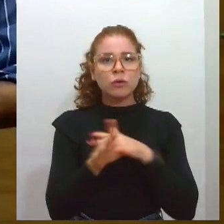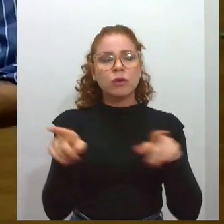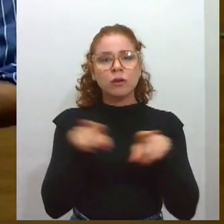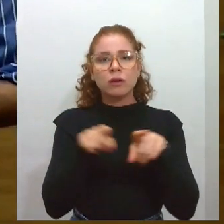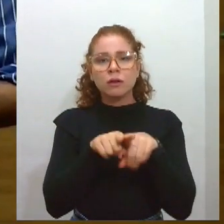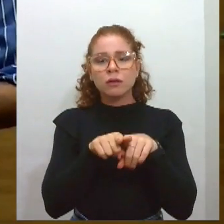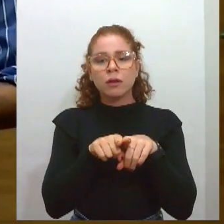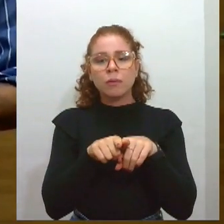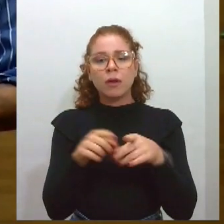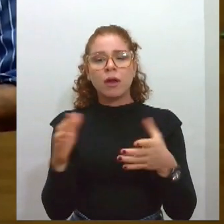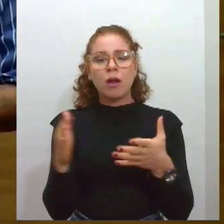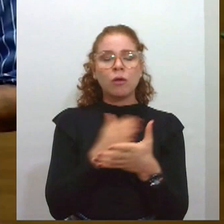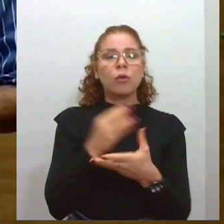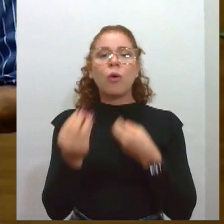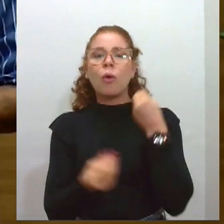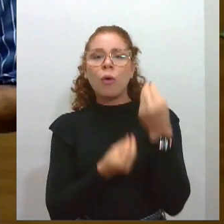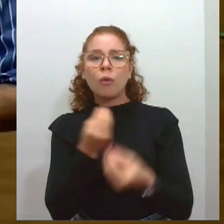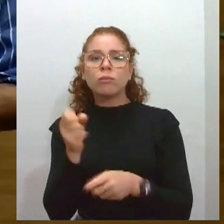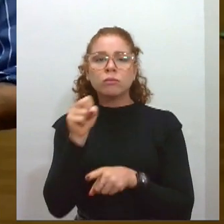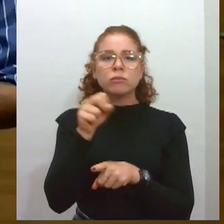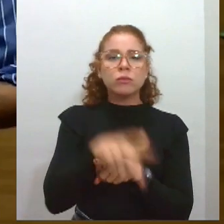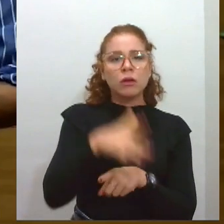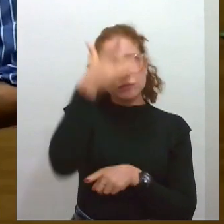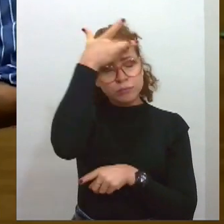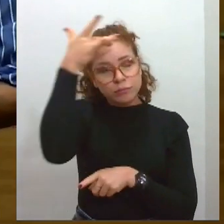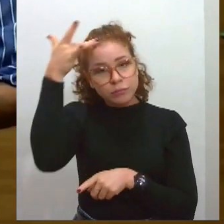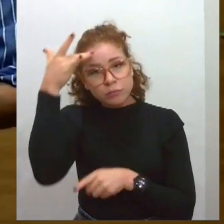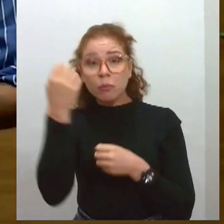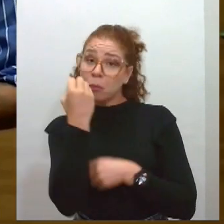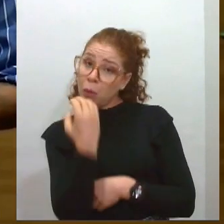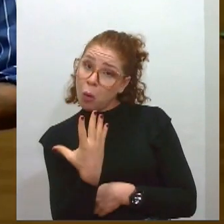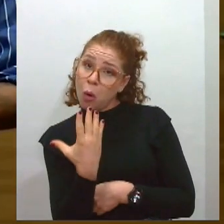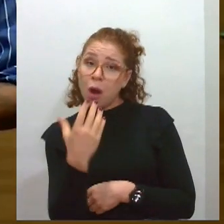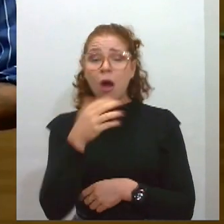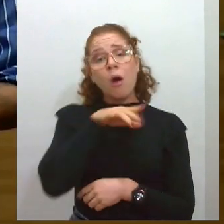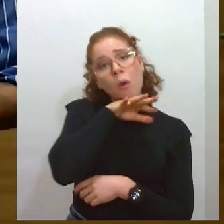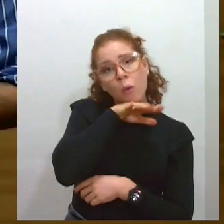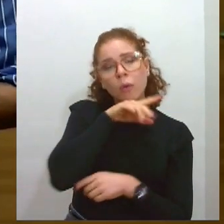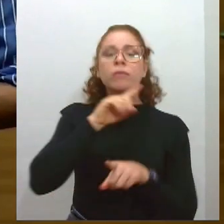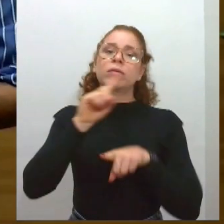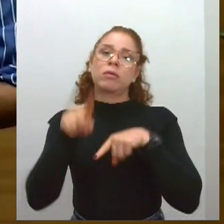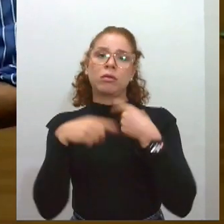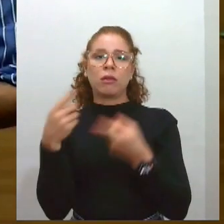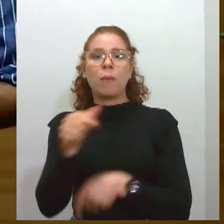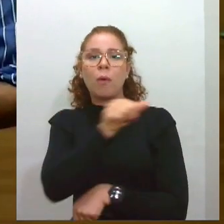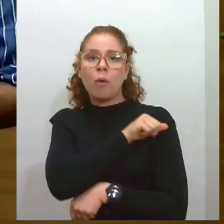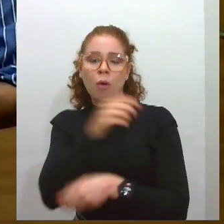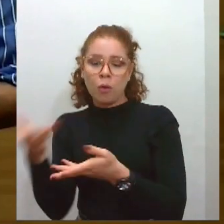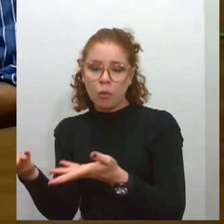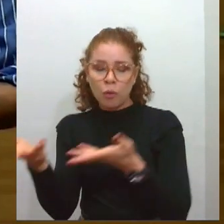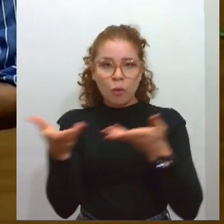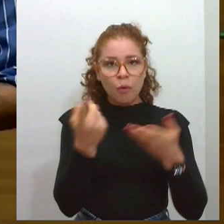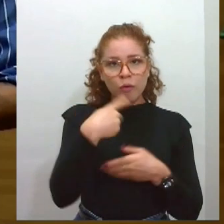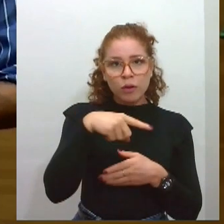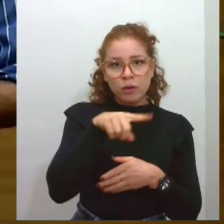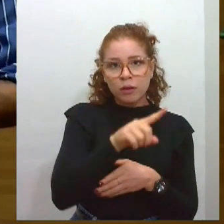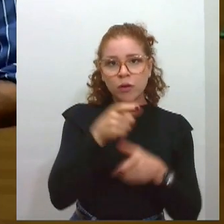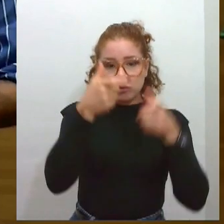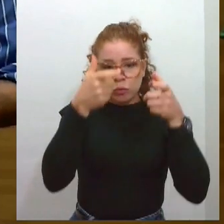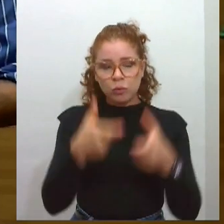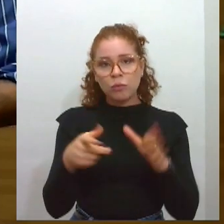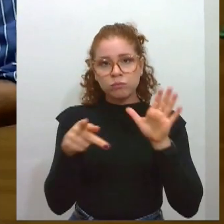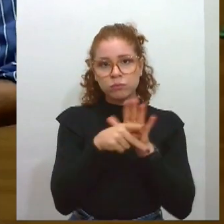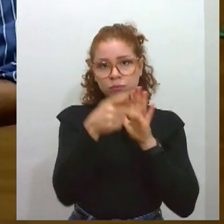inicial em termos de saúde mental. Depois, esses estudantes são convidados a comparecerem no Departamento de Educação Física, onde nós fazemos algumas